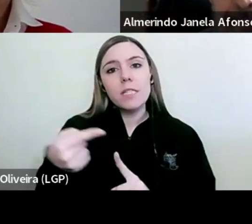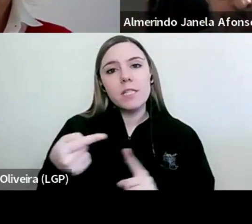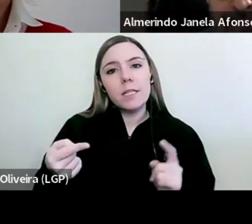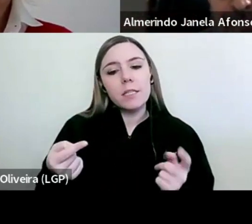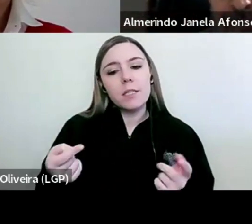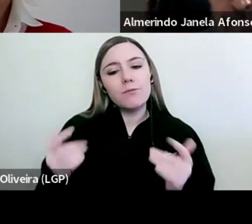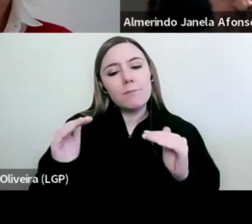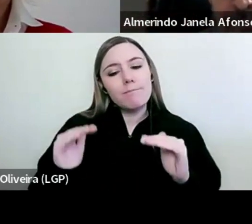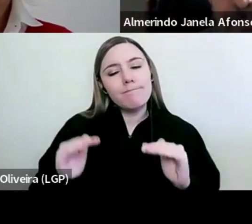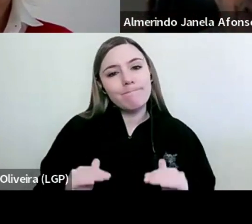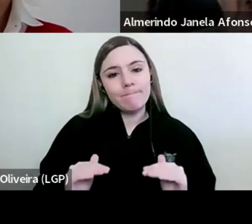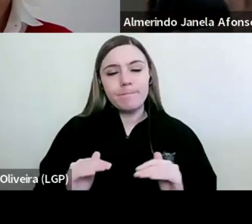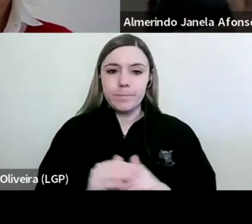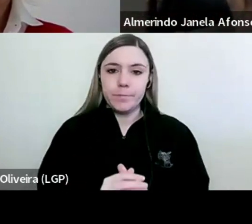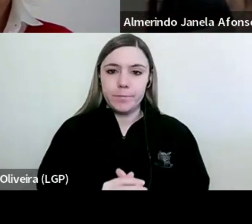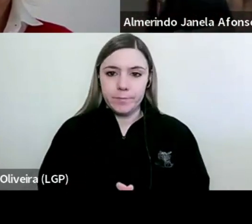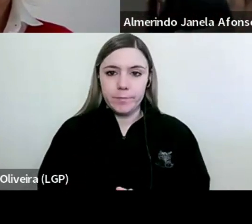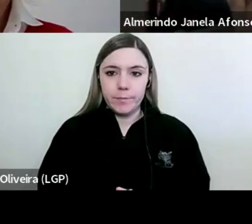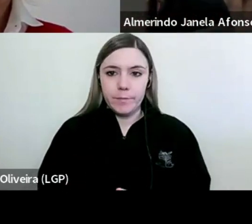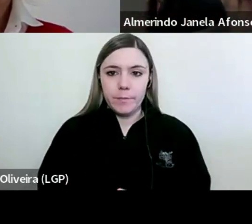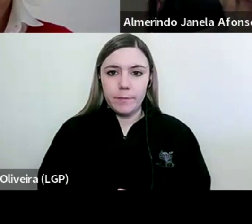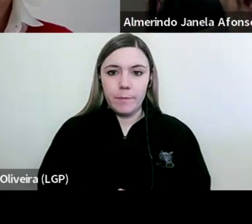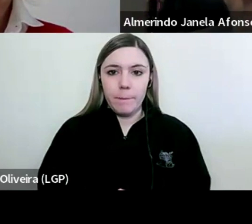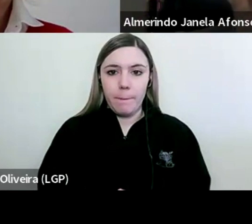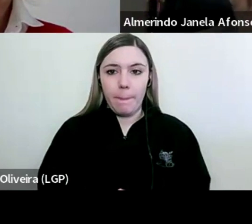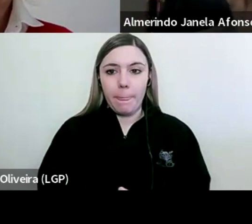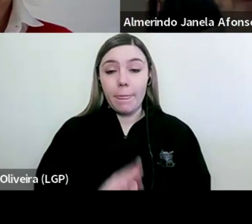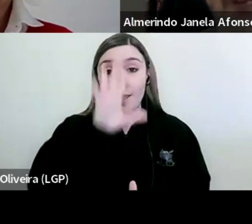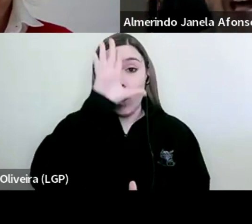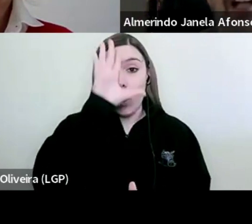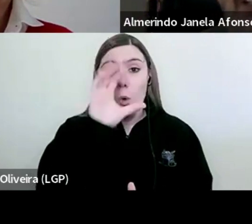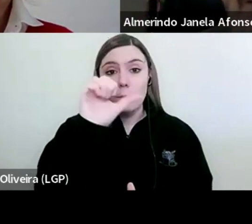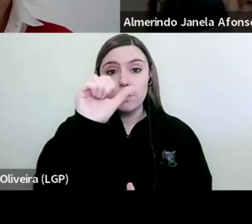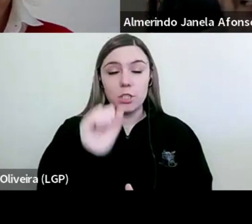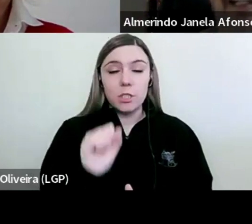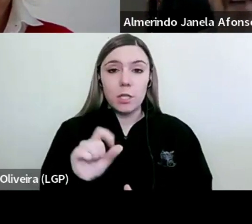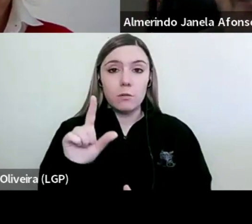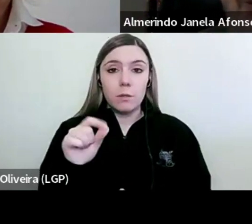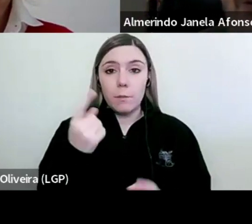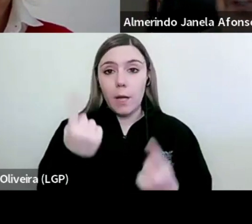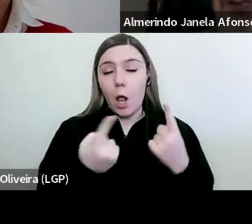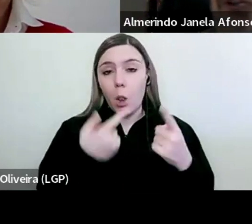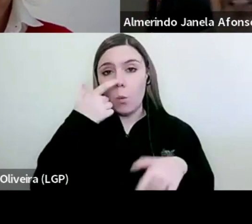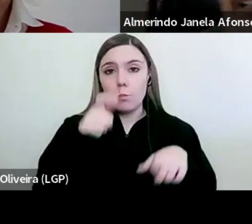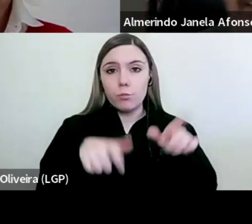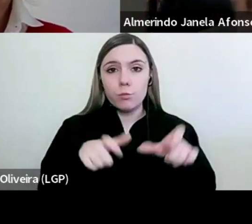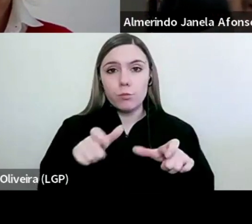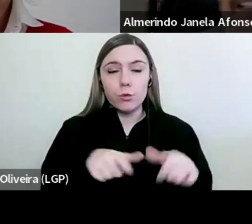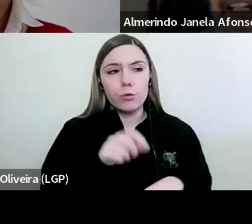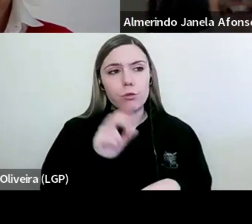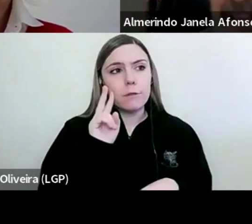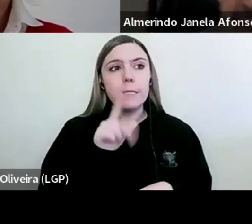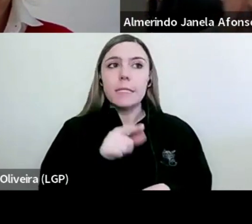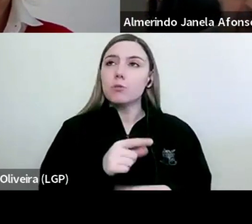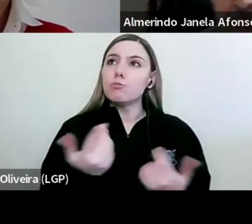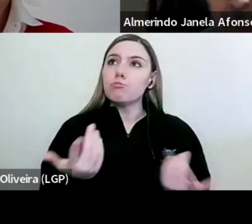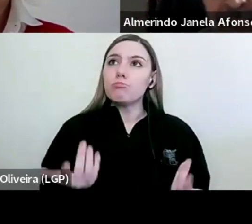sistema. No interior do próprio Ministério, algumas personagens lidavam com isto com uma certa